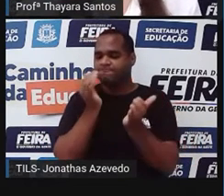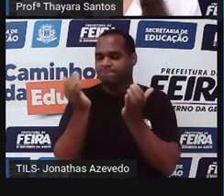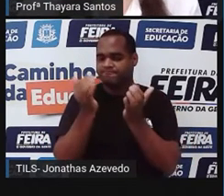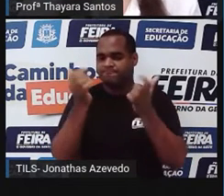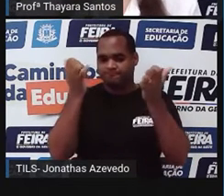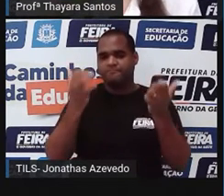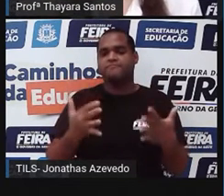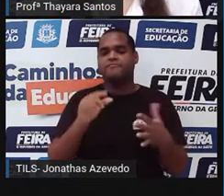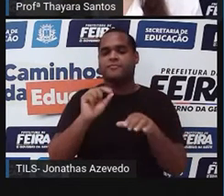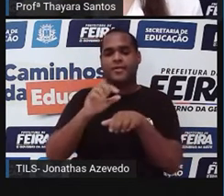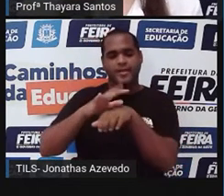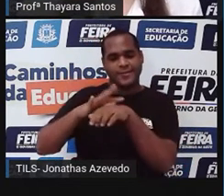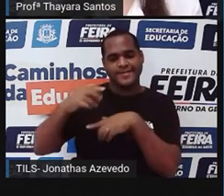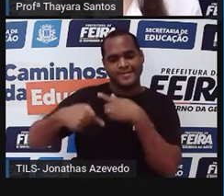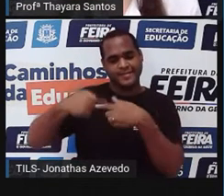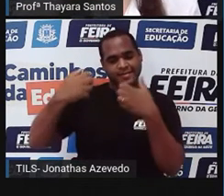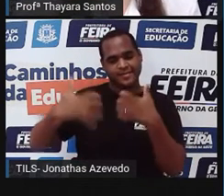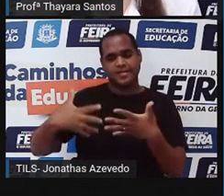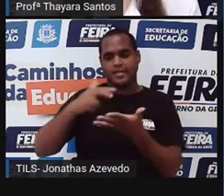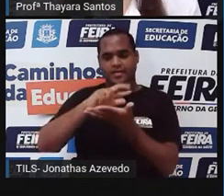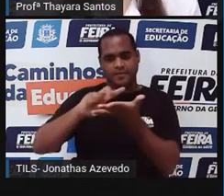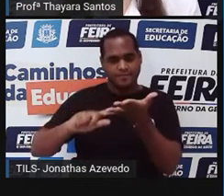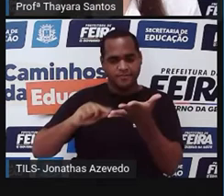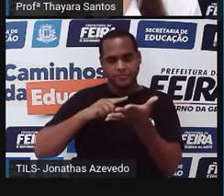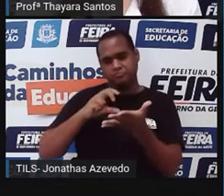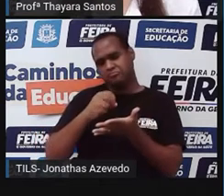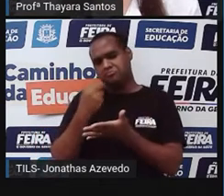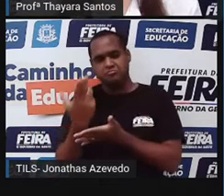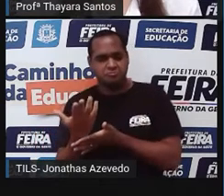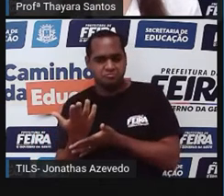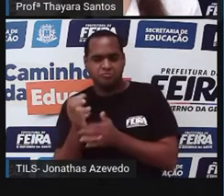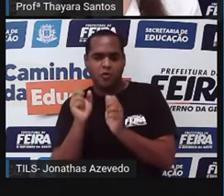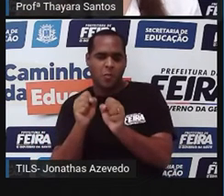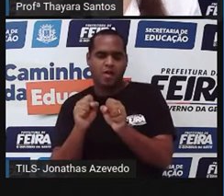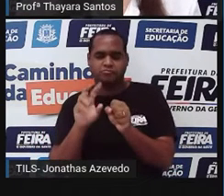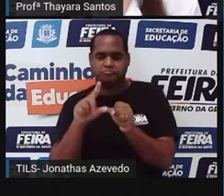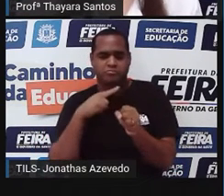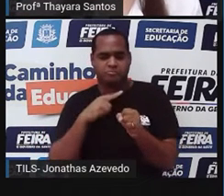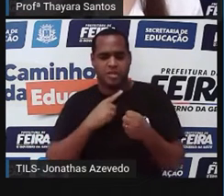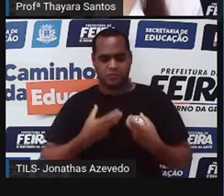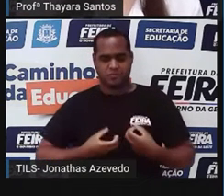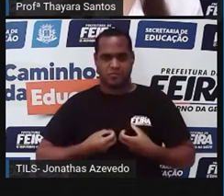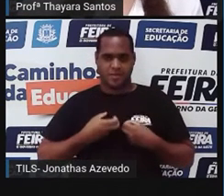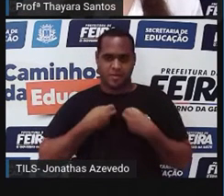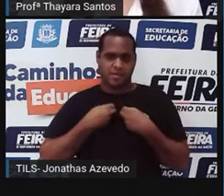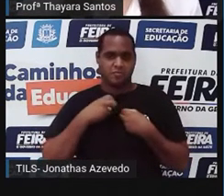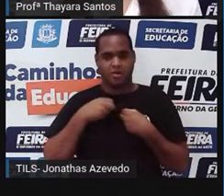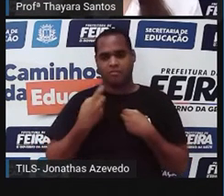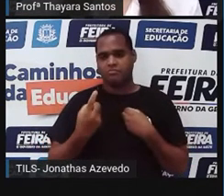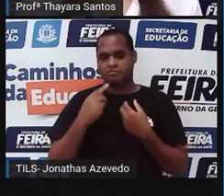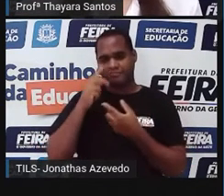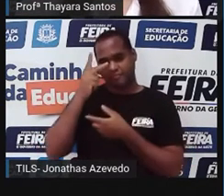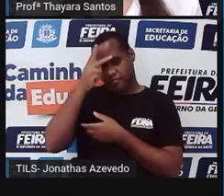doenças genéticas multifatoriais ou poligênicas, a gente tem o câncer e o próprio Alzheimer.